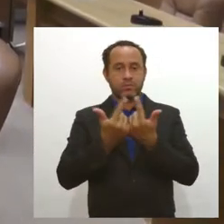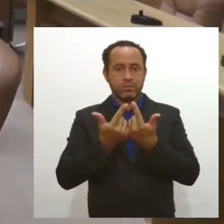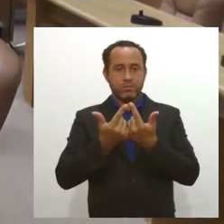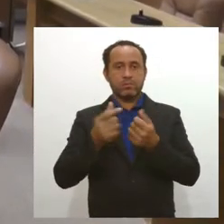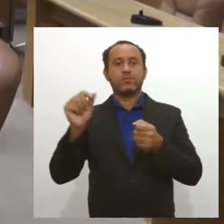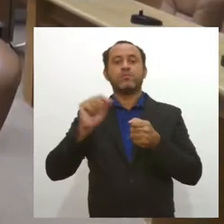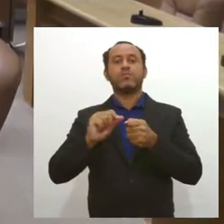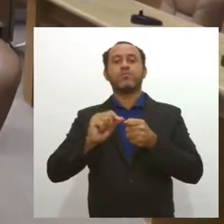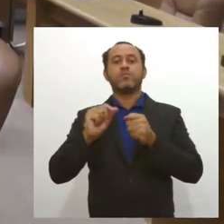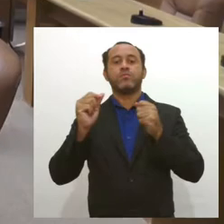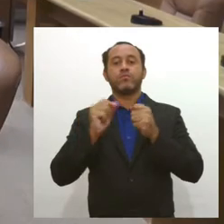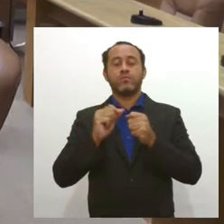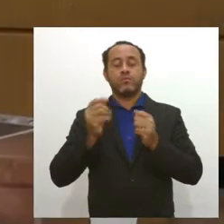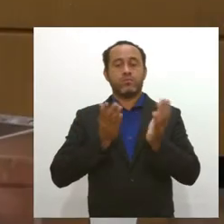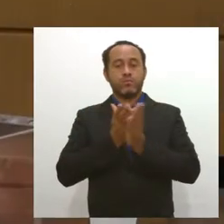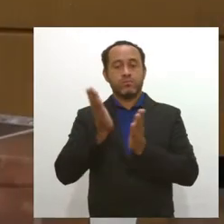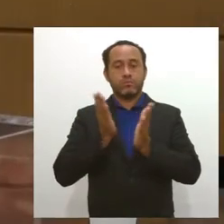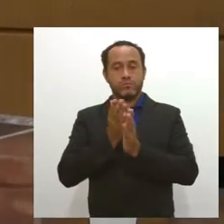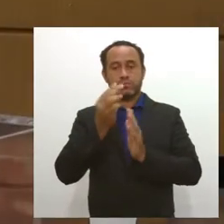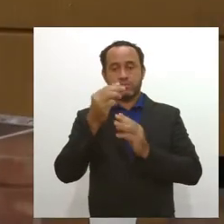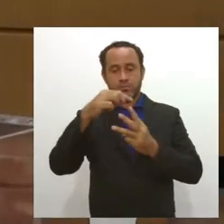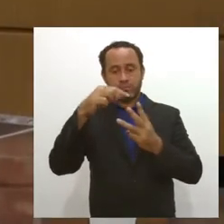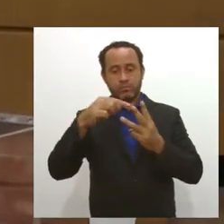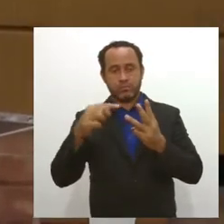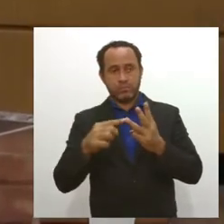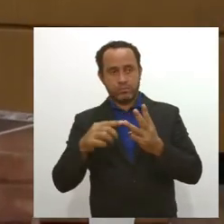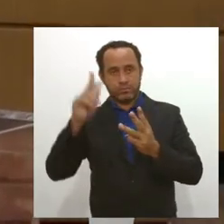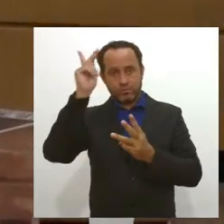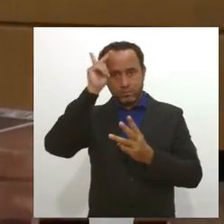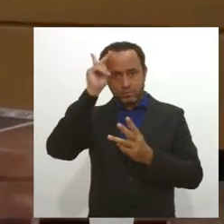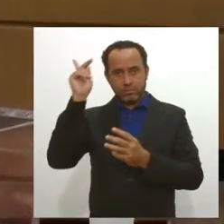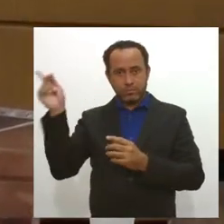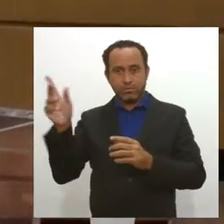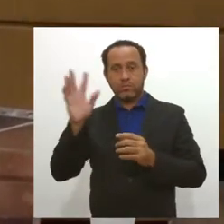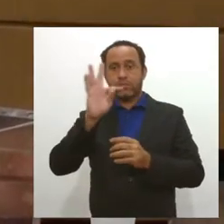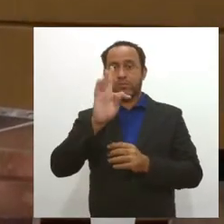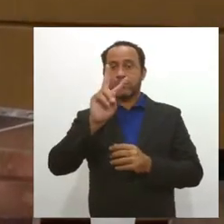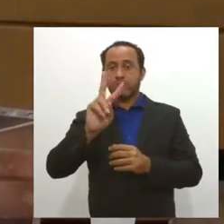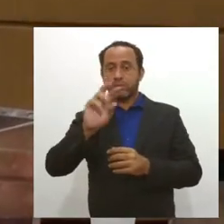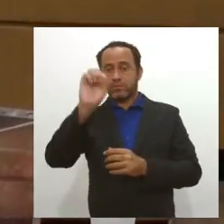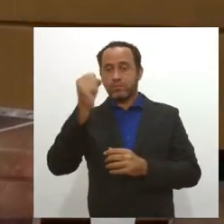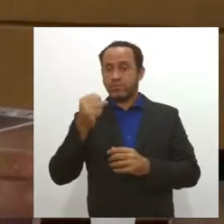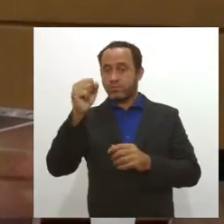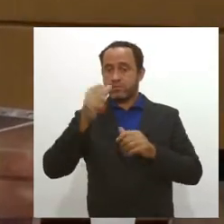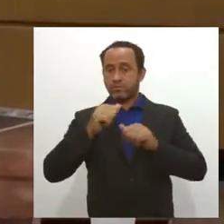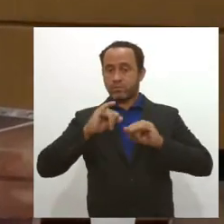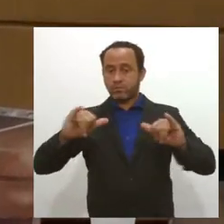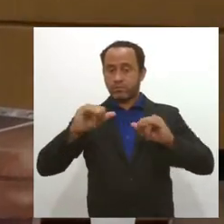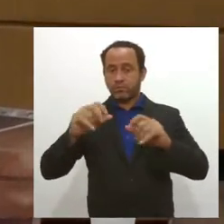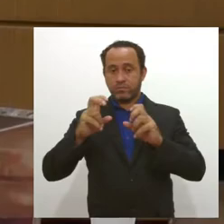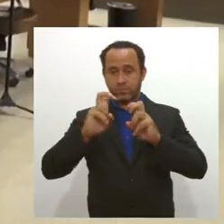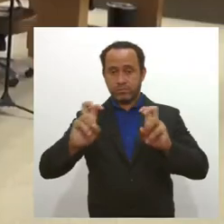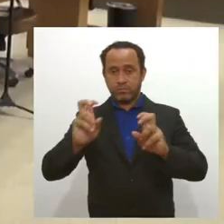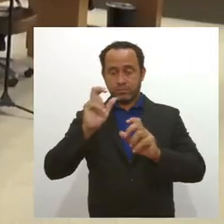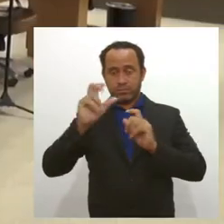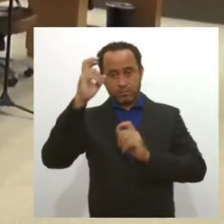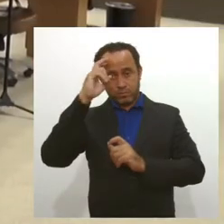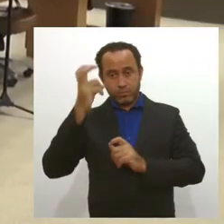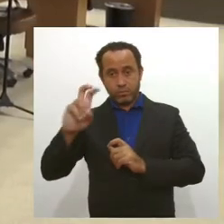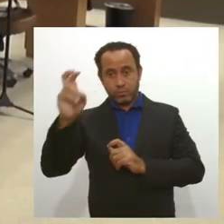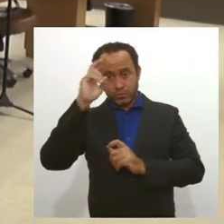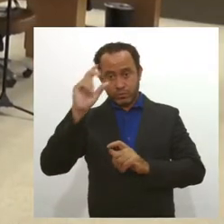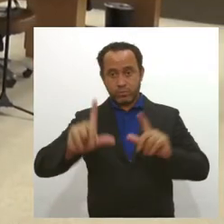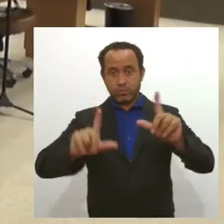moções de aplauso foram votadas. Uma da deputada Kiti Lima, a TV Sergipe, pela produção e transmissão do programa Giro Sergipe, que